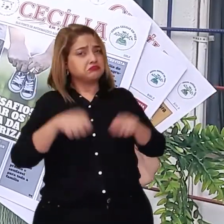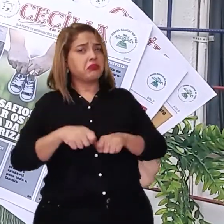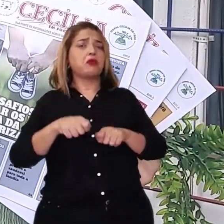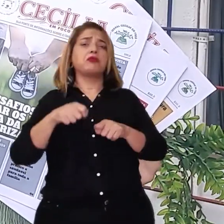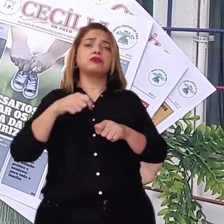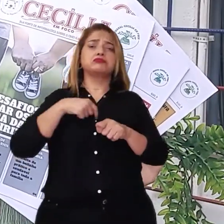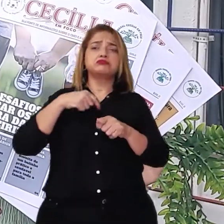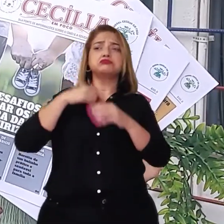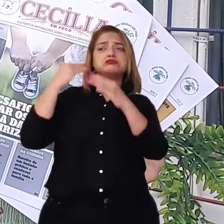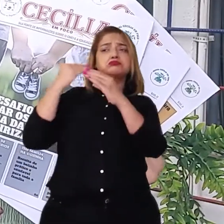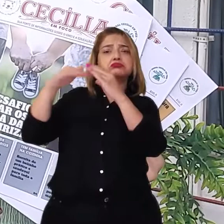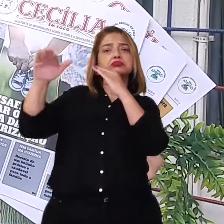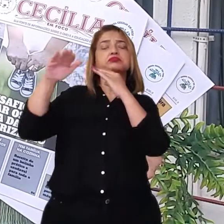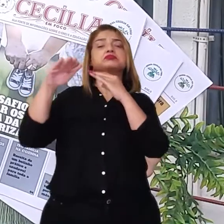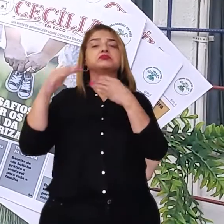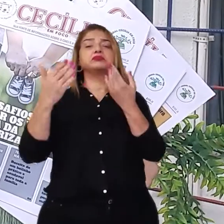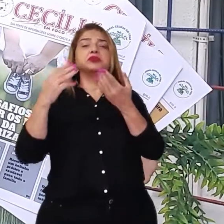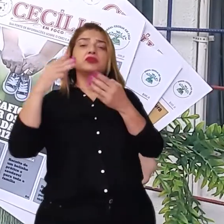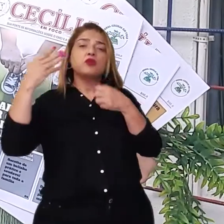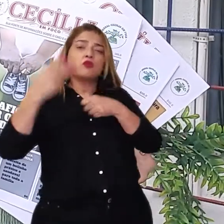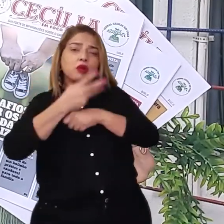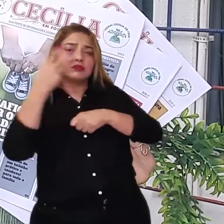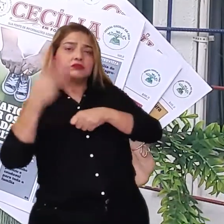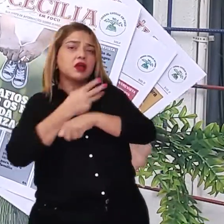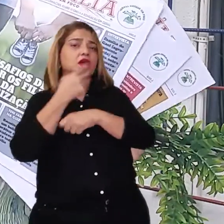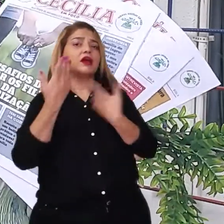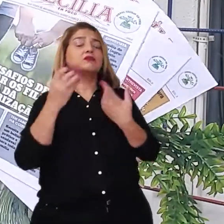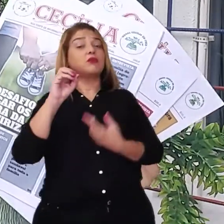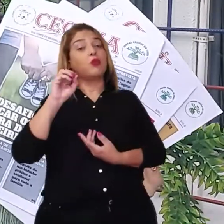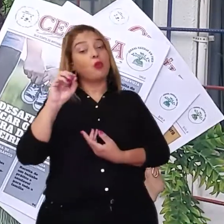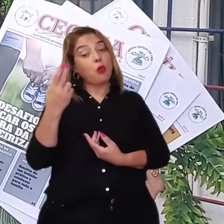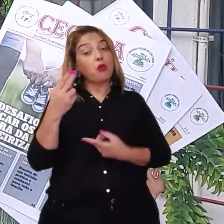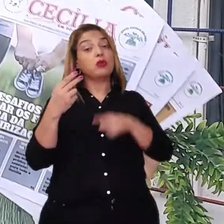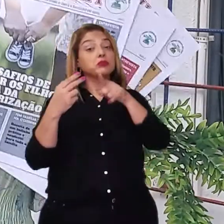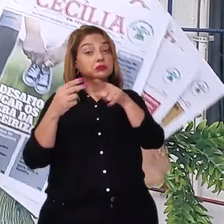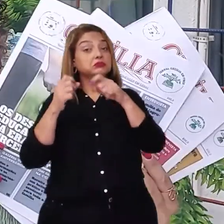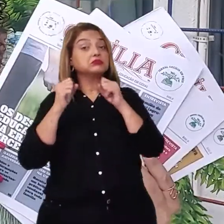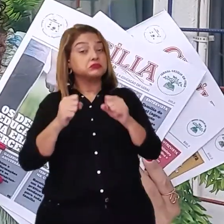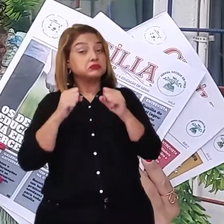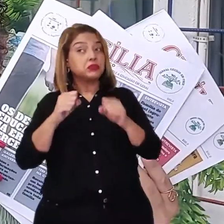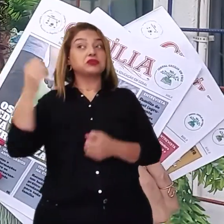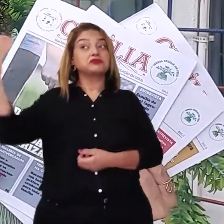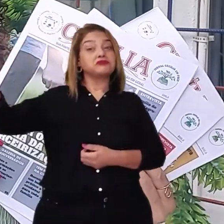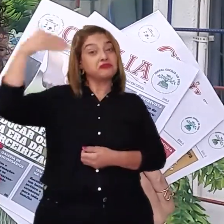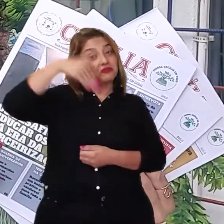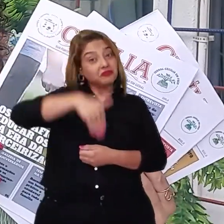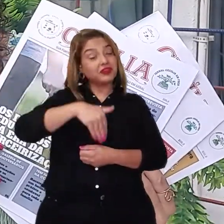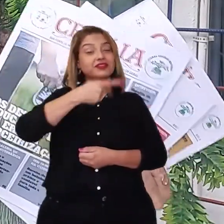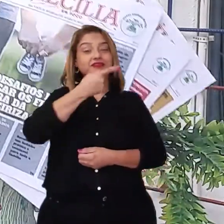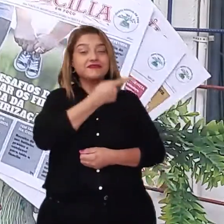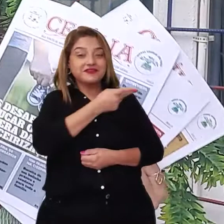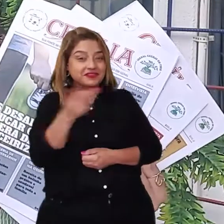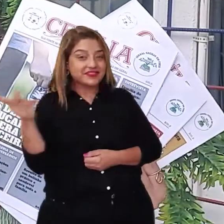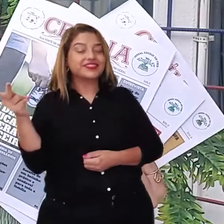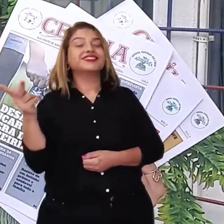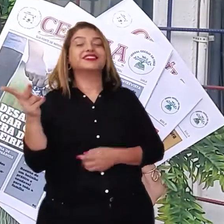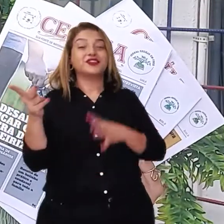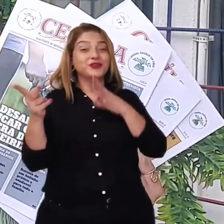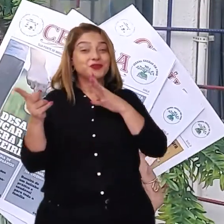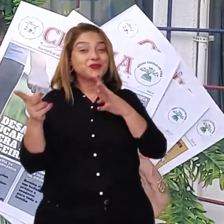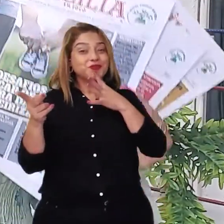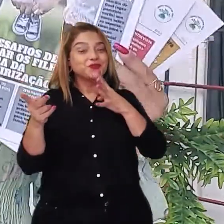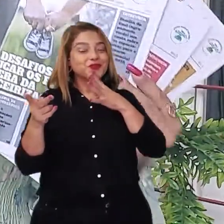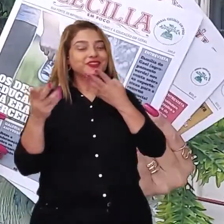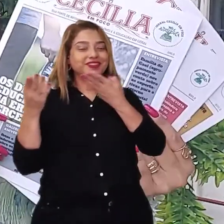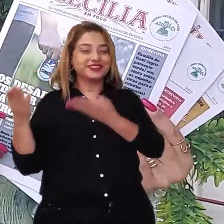encaminhar via e-mail, WhatsApp, ou, quem sabe, vocês podem vir aqui, nos fazer uma